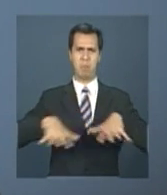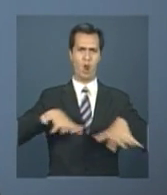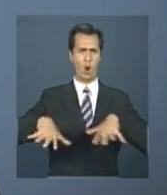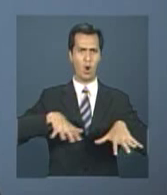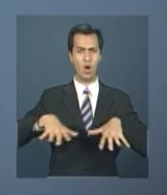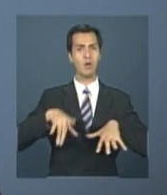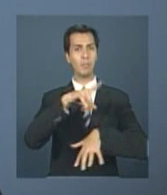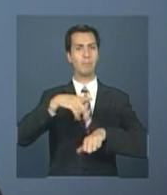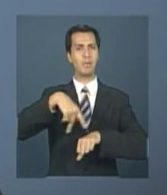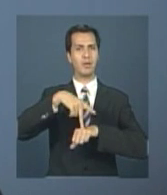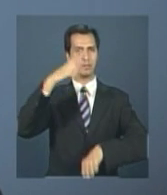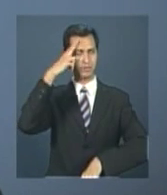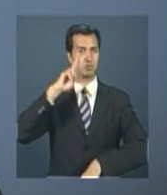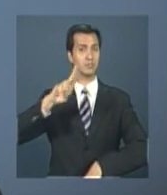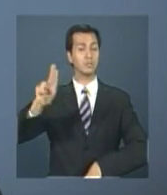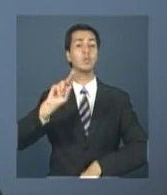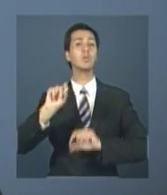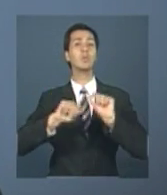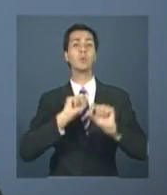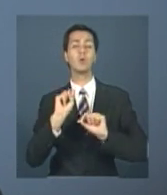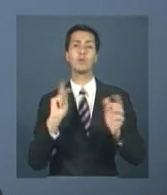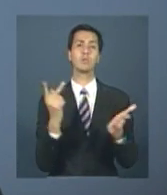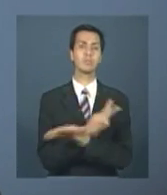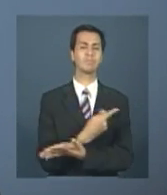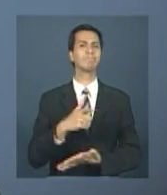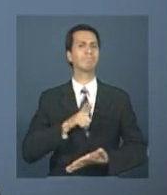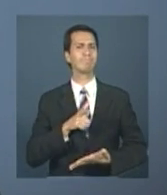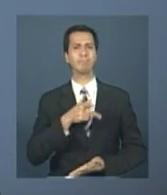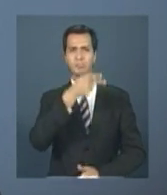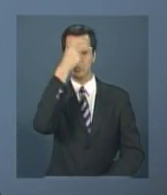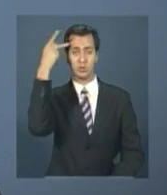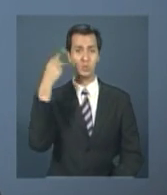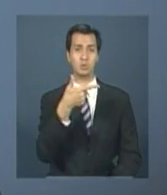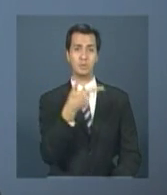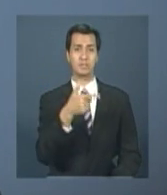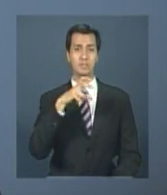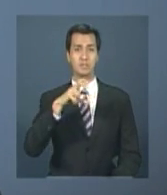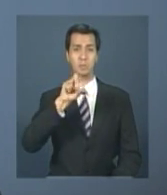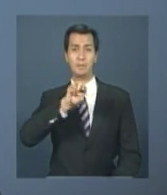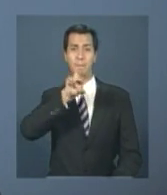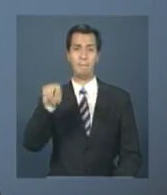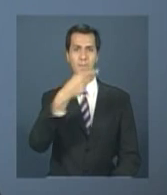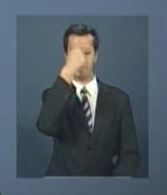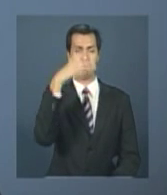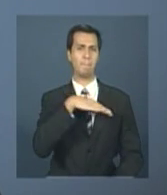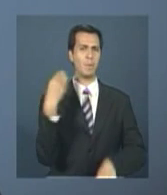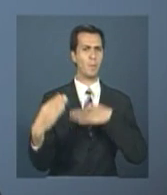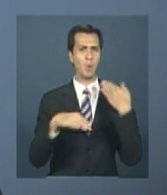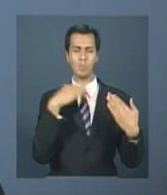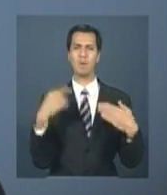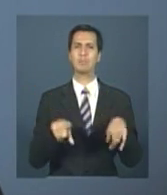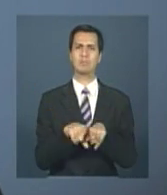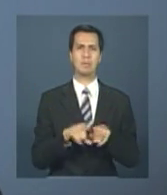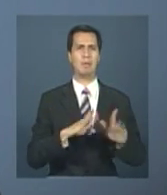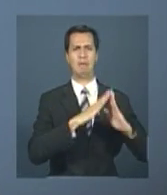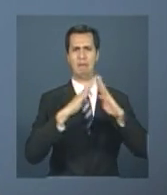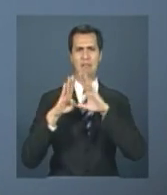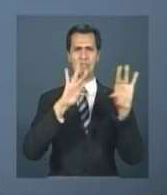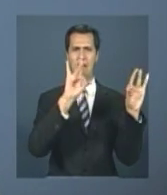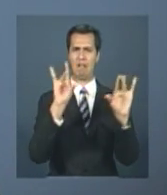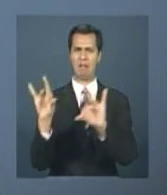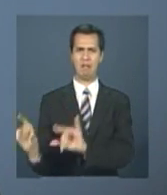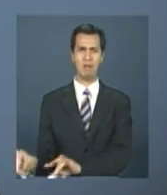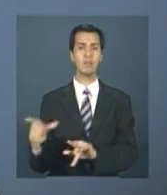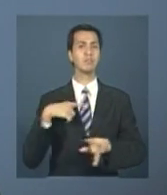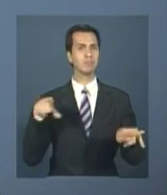país ainda sofre os efeitos da catástrofe que deixou mais de 250 mil mortos e prejuízos incalculáveis. Uma epidemia de